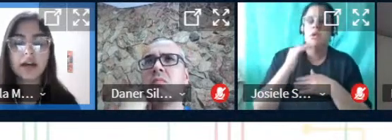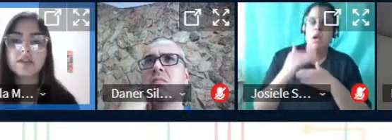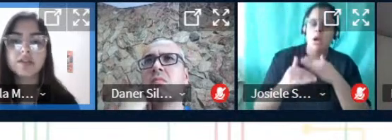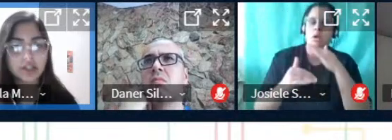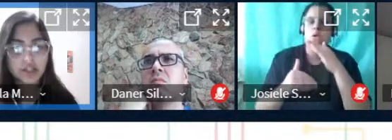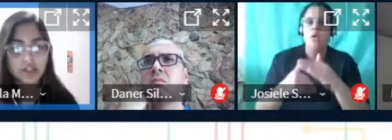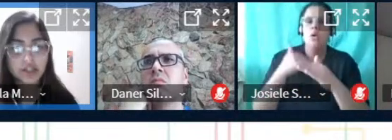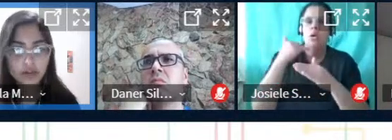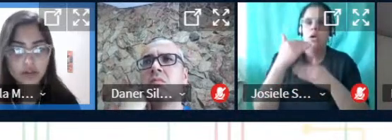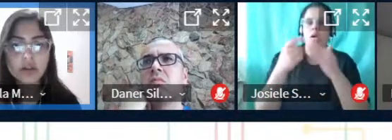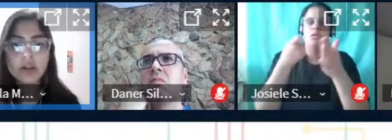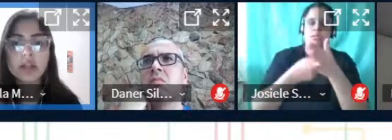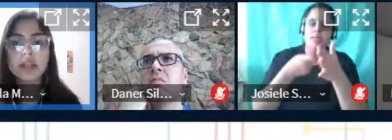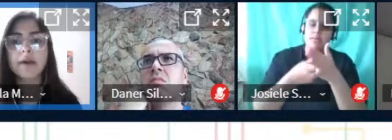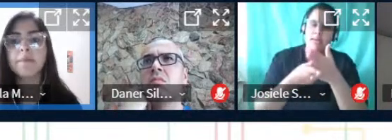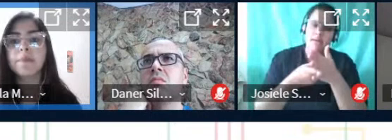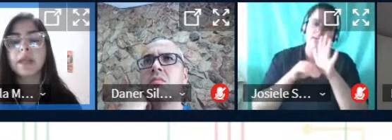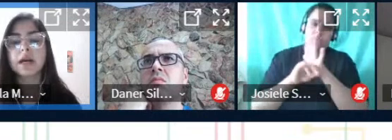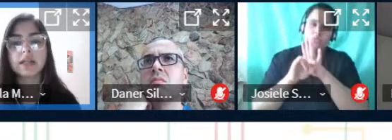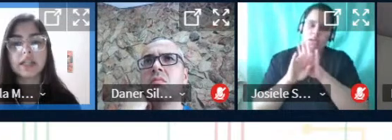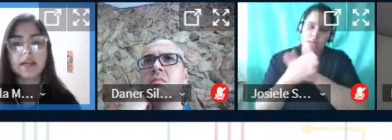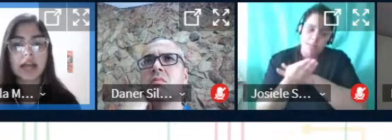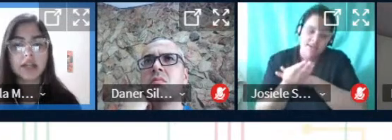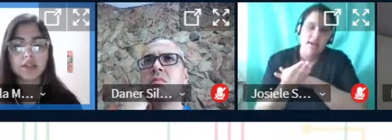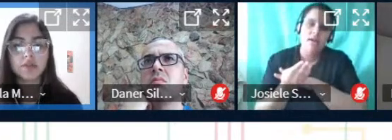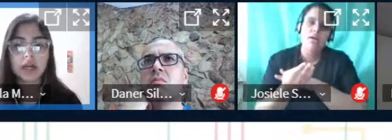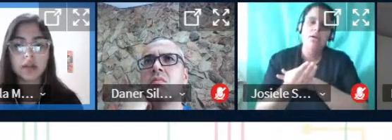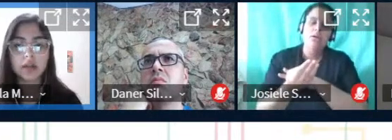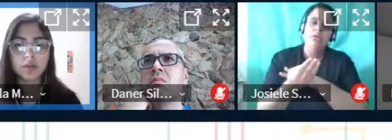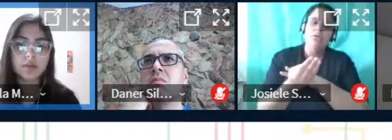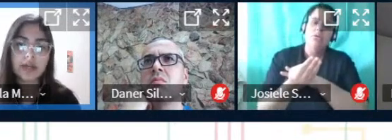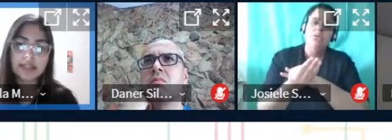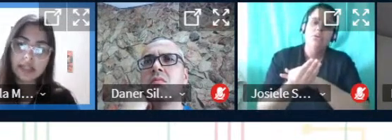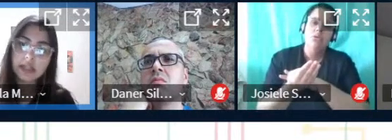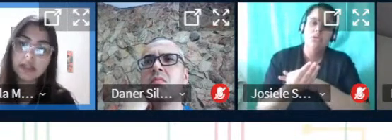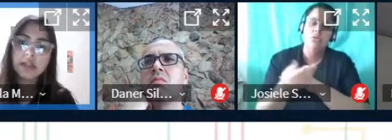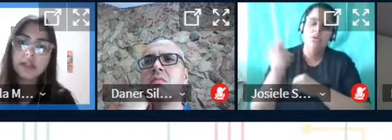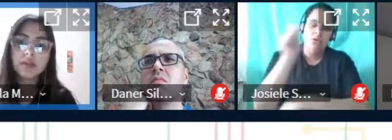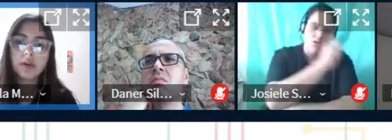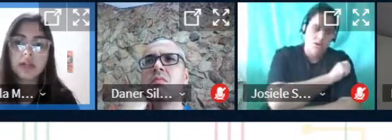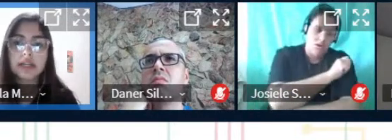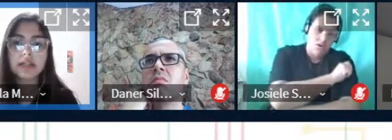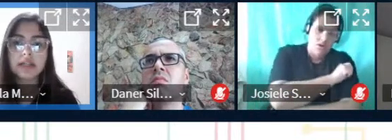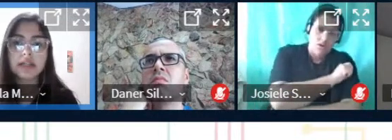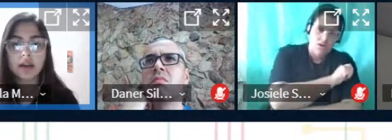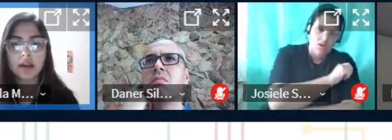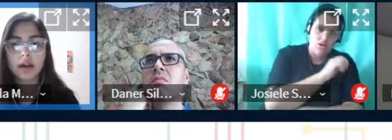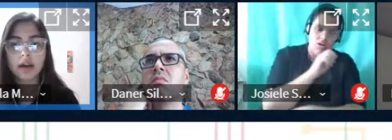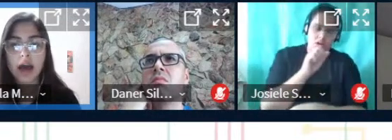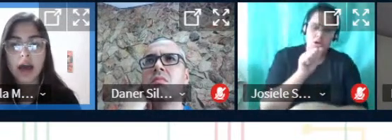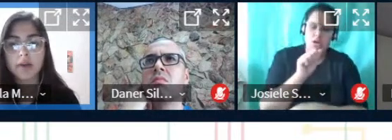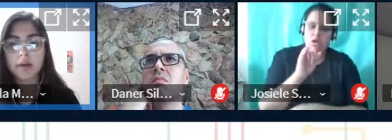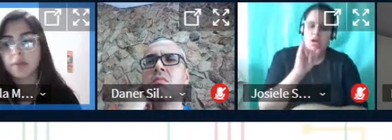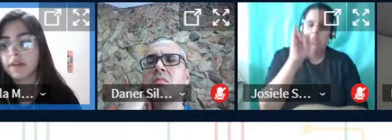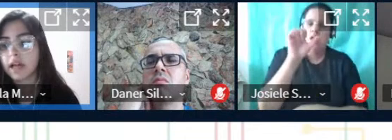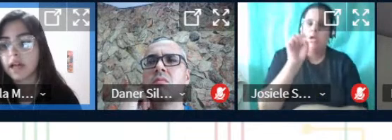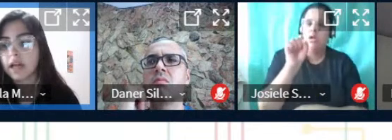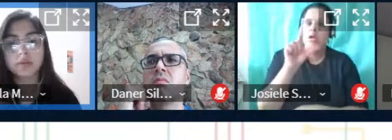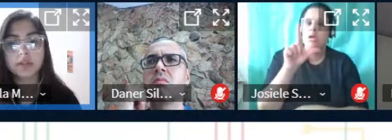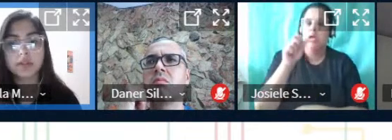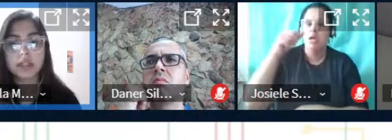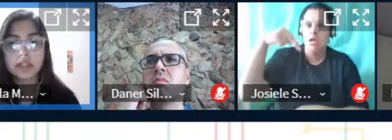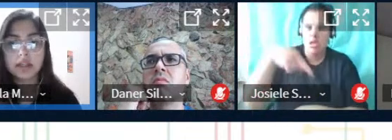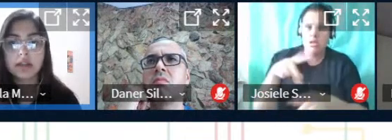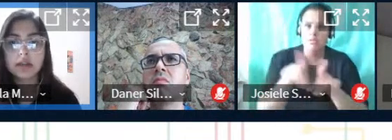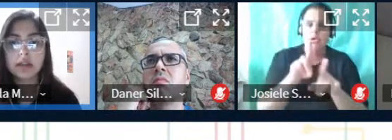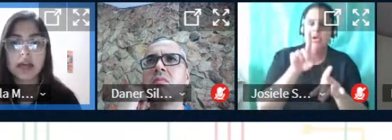tentando dar o nosso jeitinho né na verdade os alunos o Aislan e o Douglas eles têm abertura para